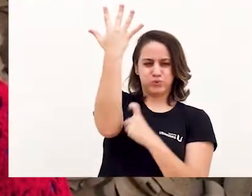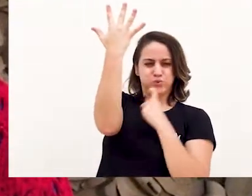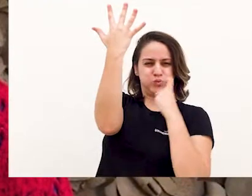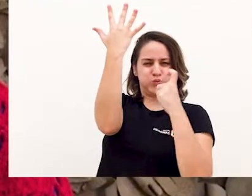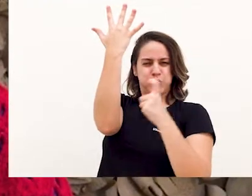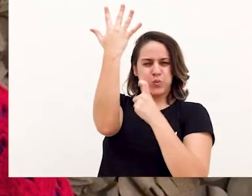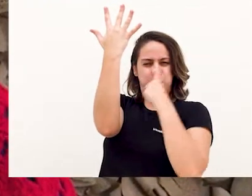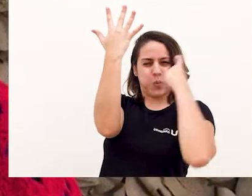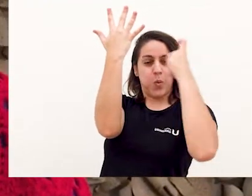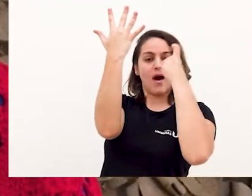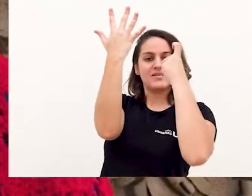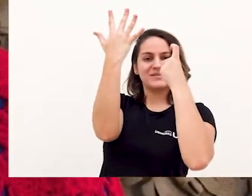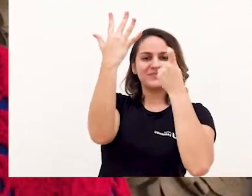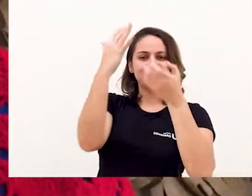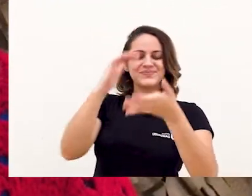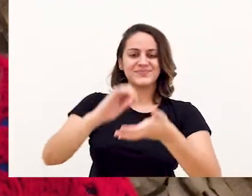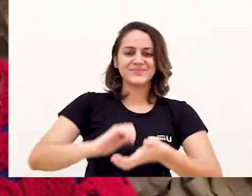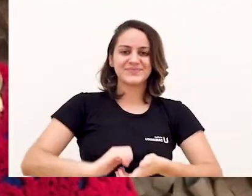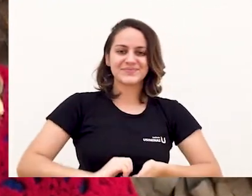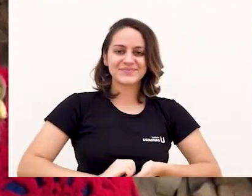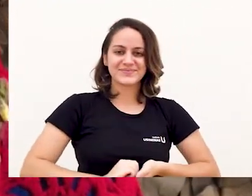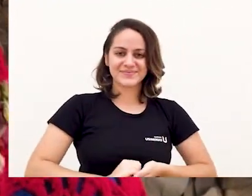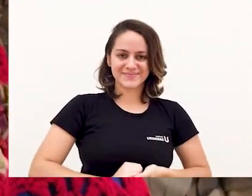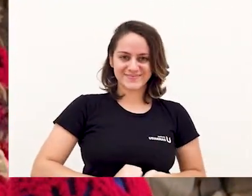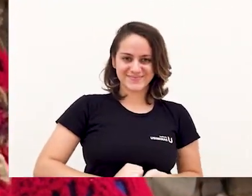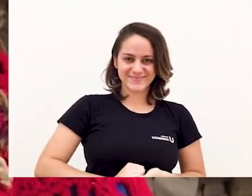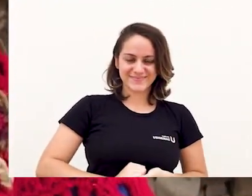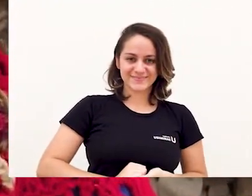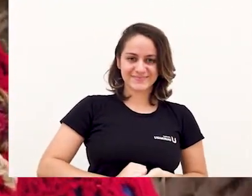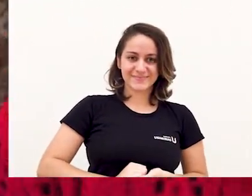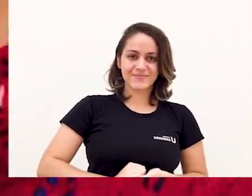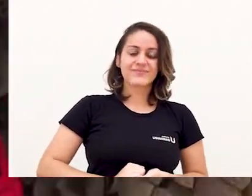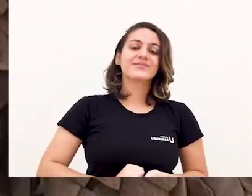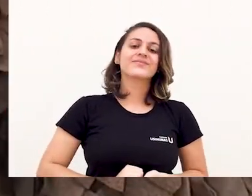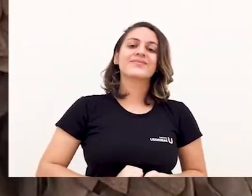da gente. E não queriam mais ir embora.